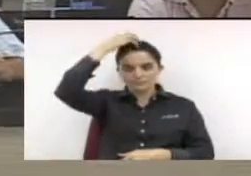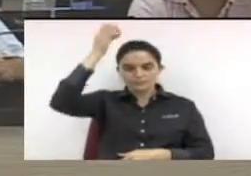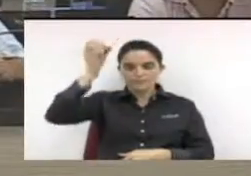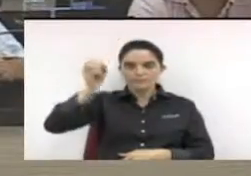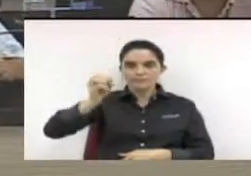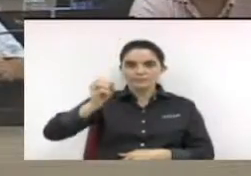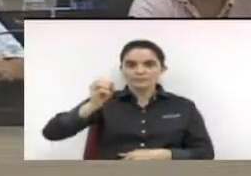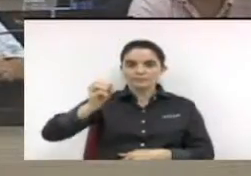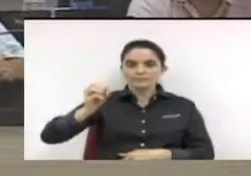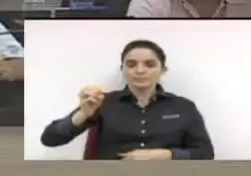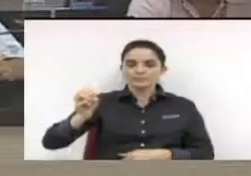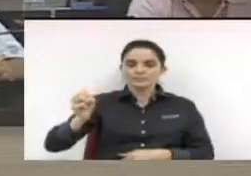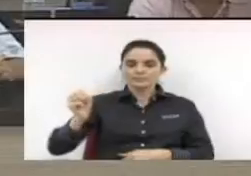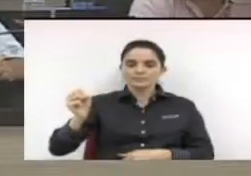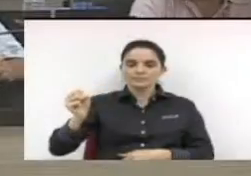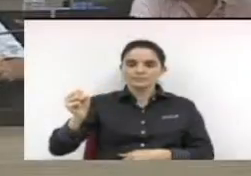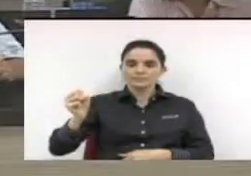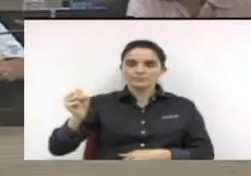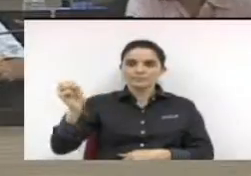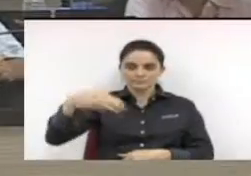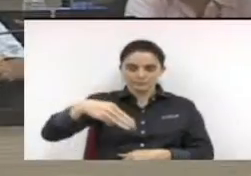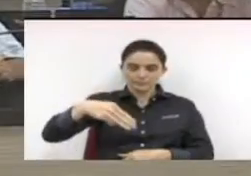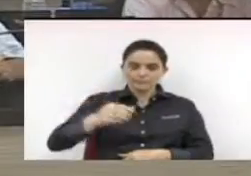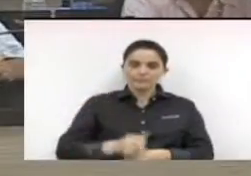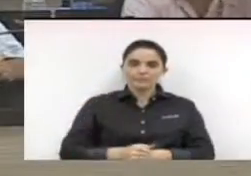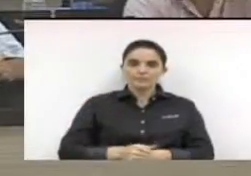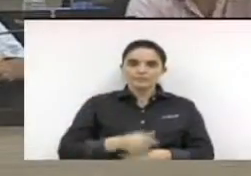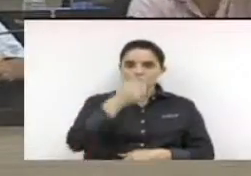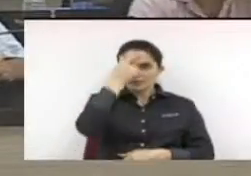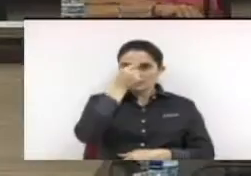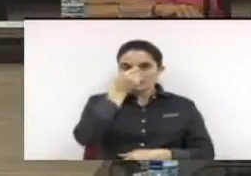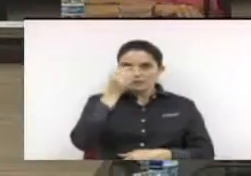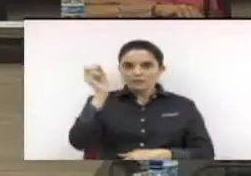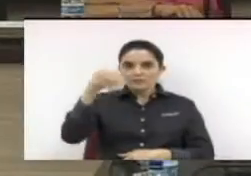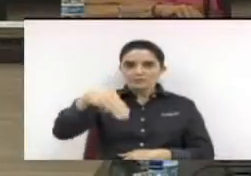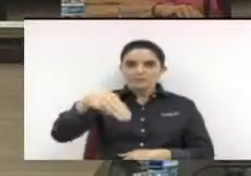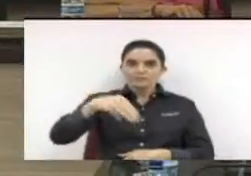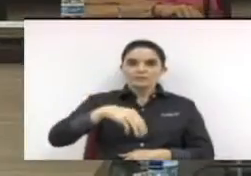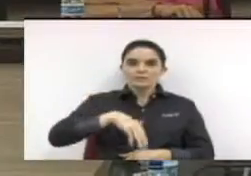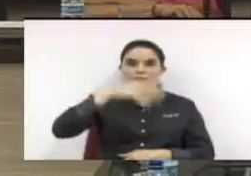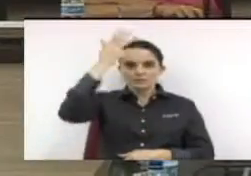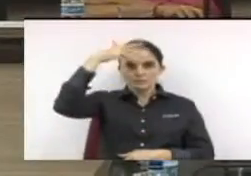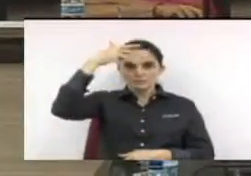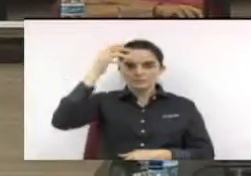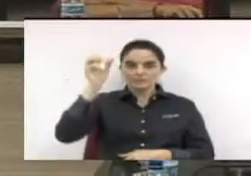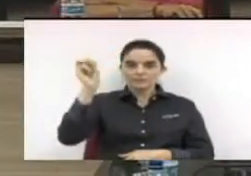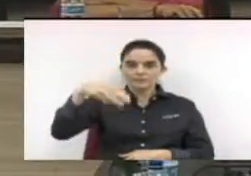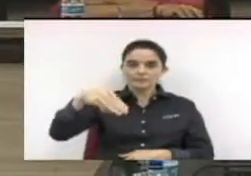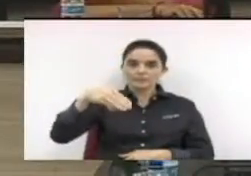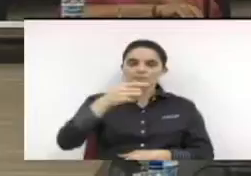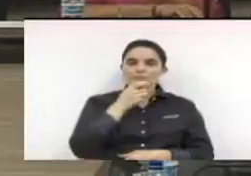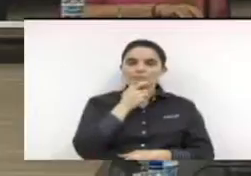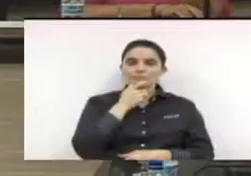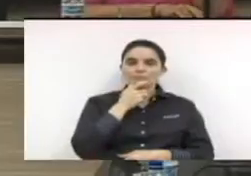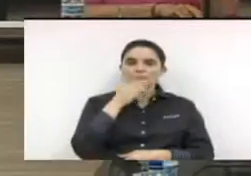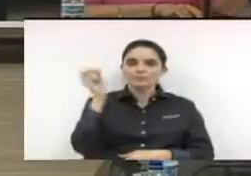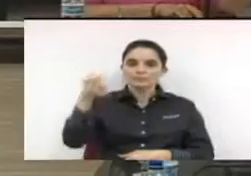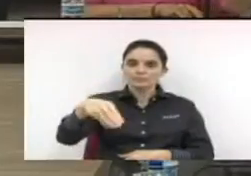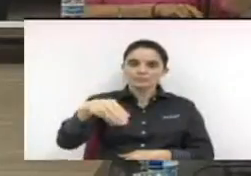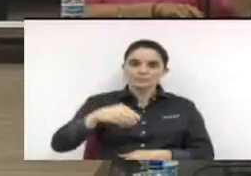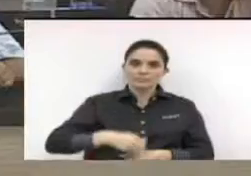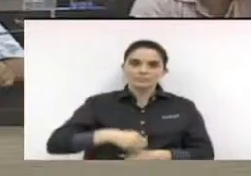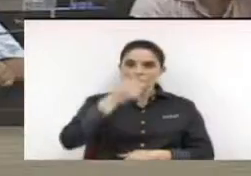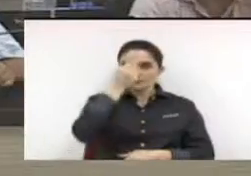darcy reis sim edivaldo soares antunes sim erica tanque sim erica